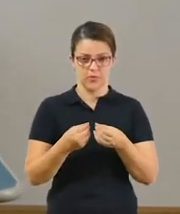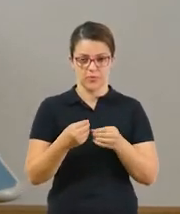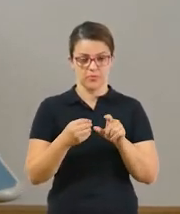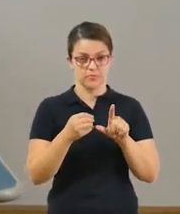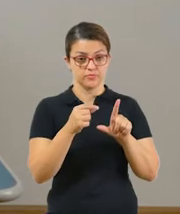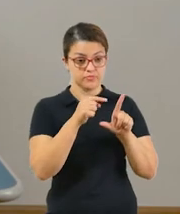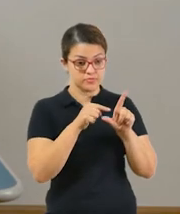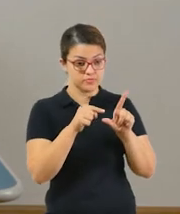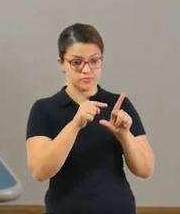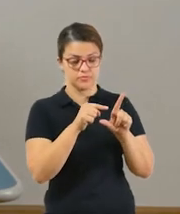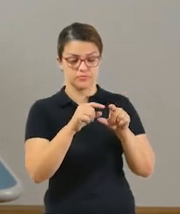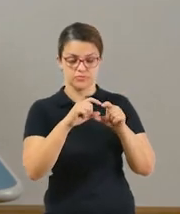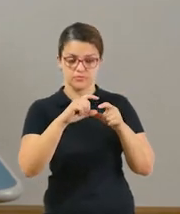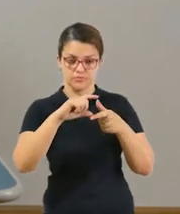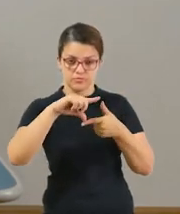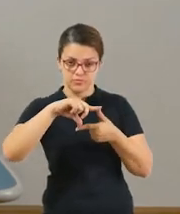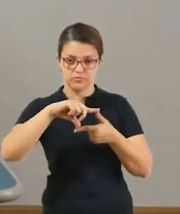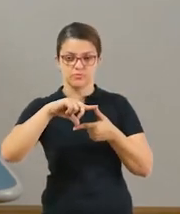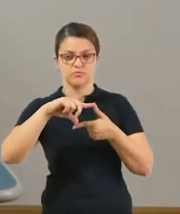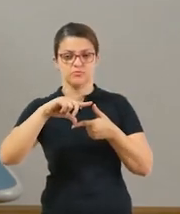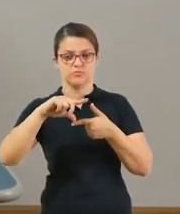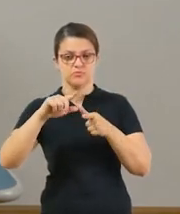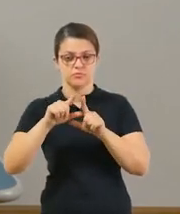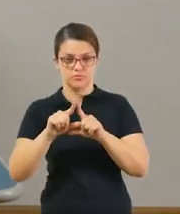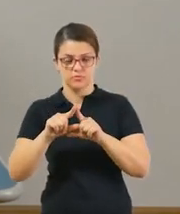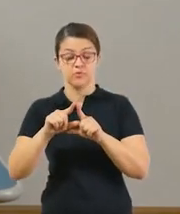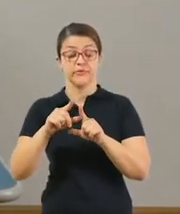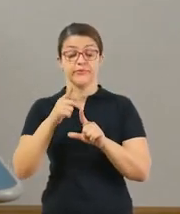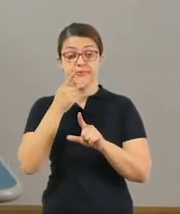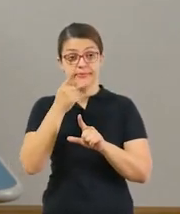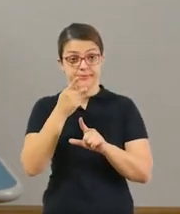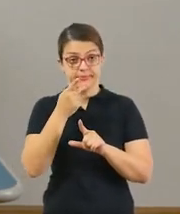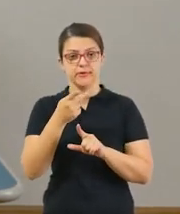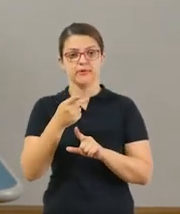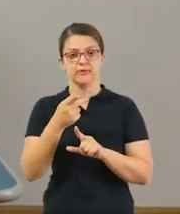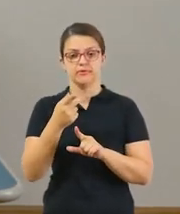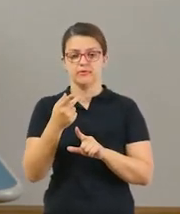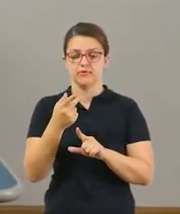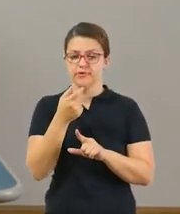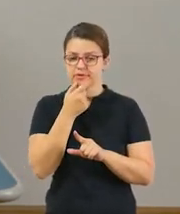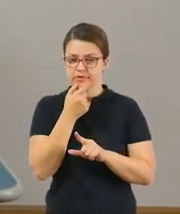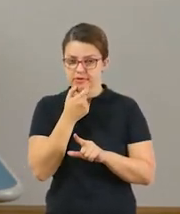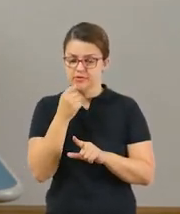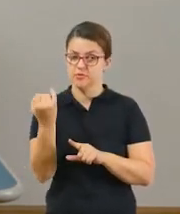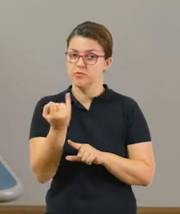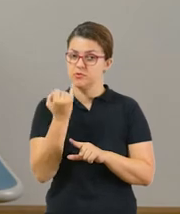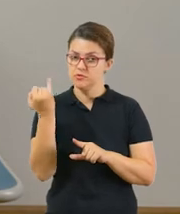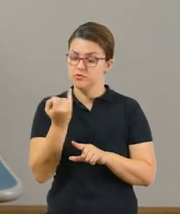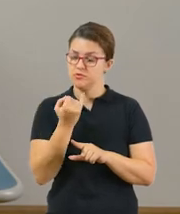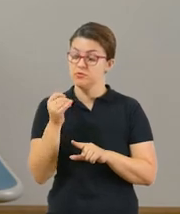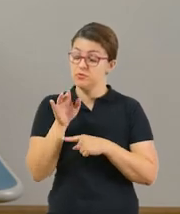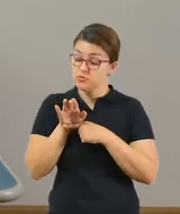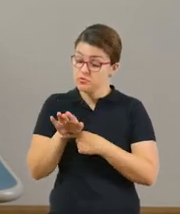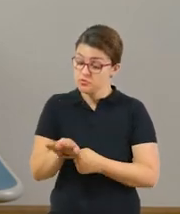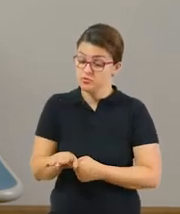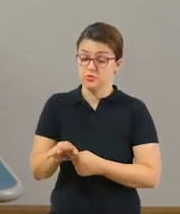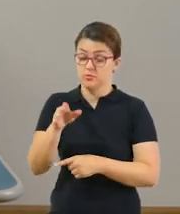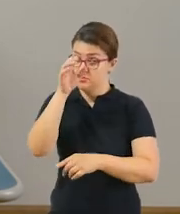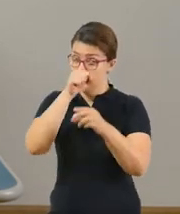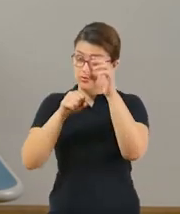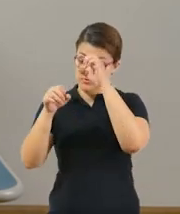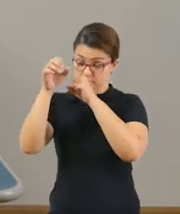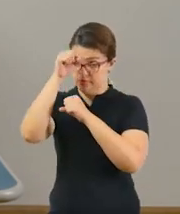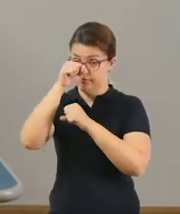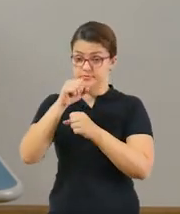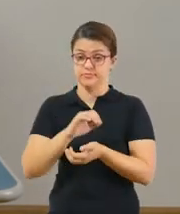geométricas. Importante que vocês façam a pronúncia com os filhos de vocês em casa, para ajudar eles a aprenderem a